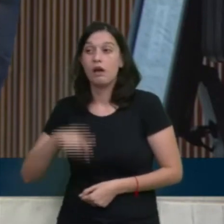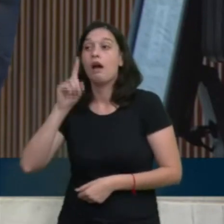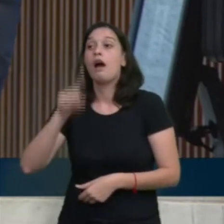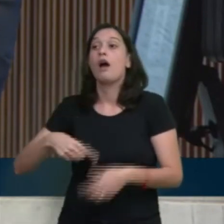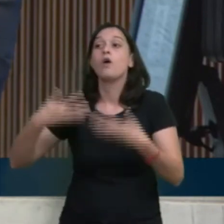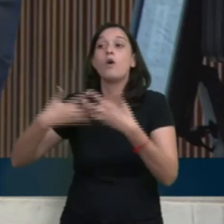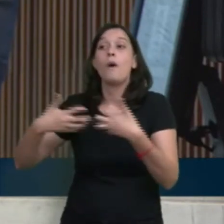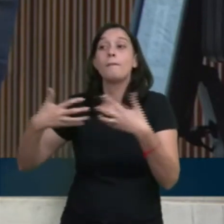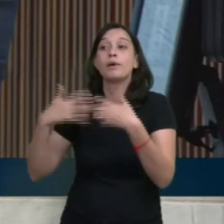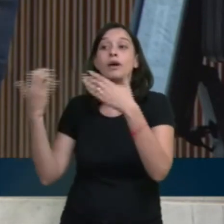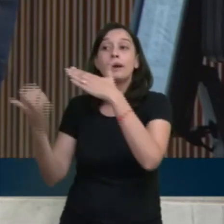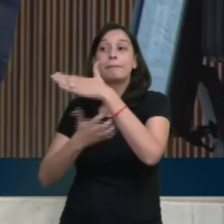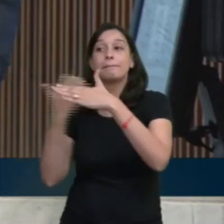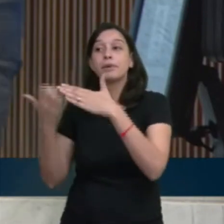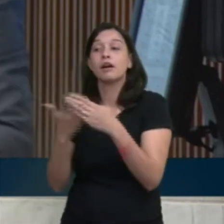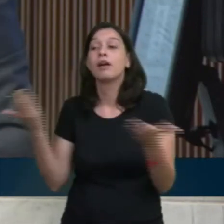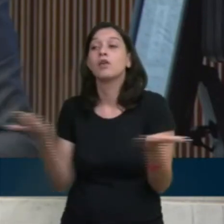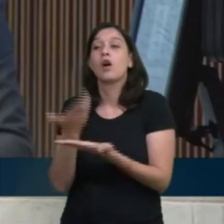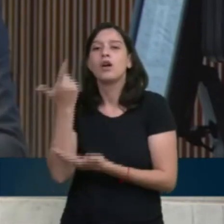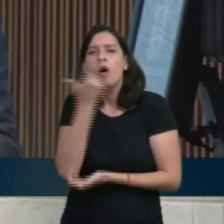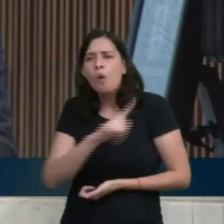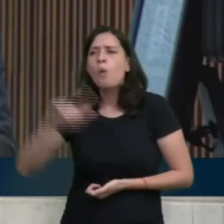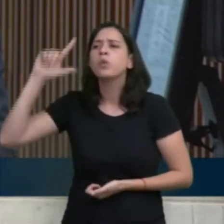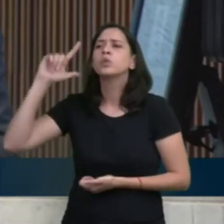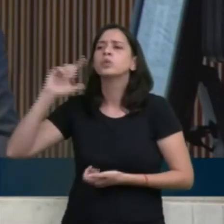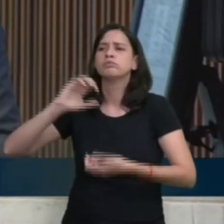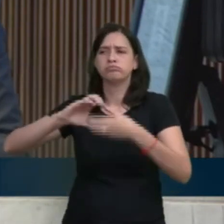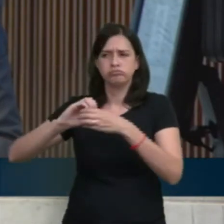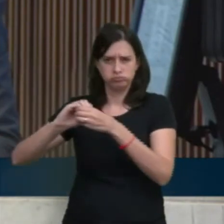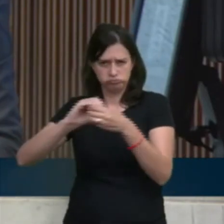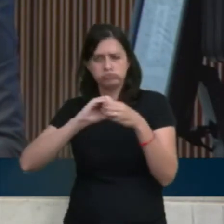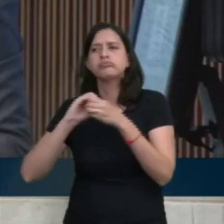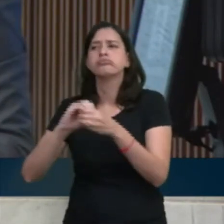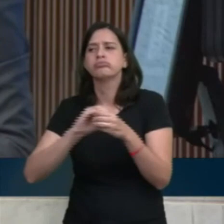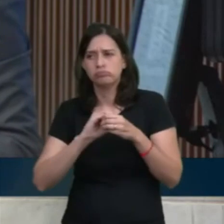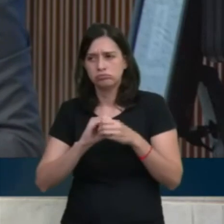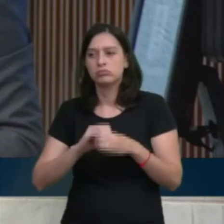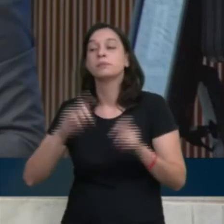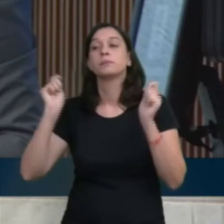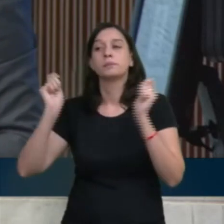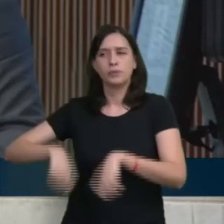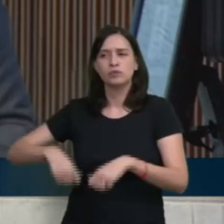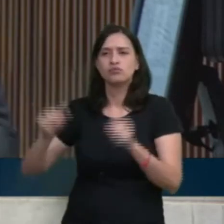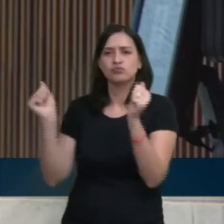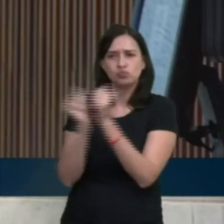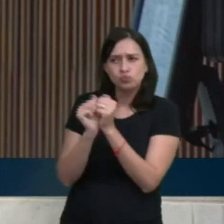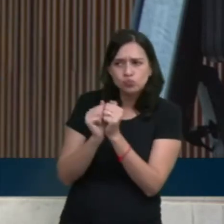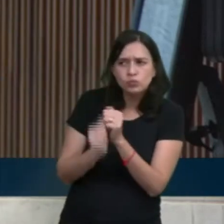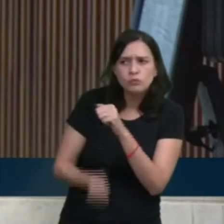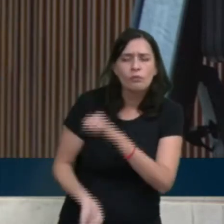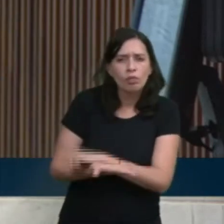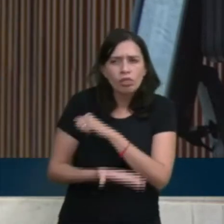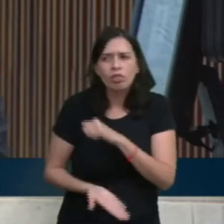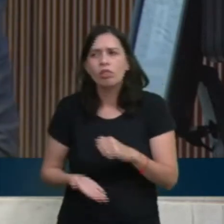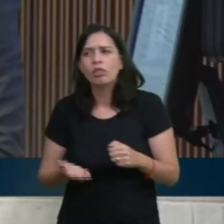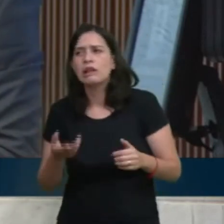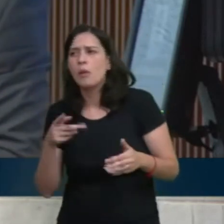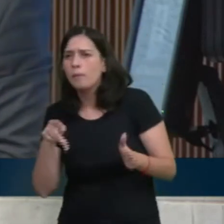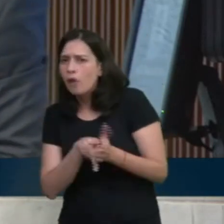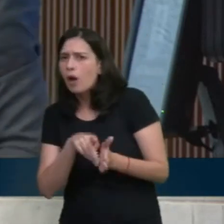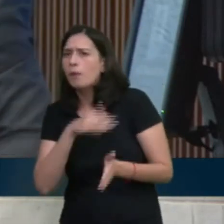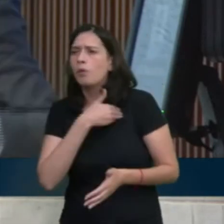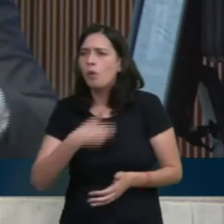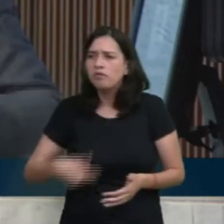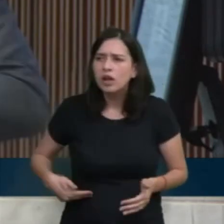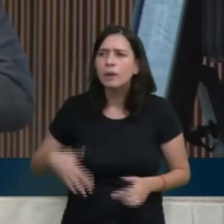agora com outros acionistas e, pelo jeito, pode estar bancando propaganda do governo. Falando que o